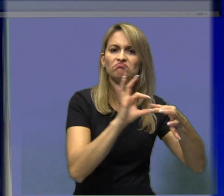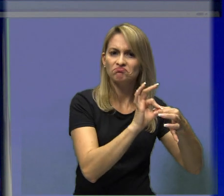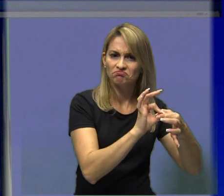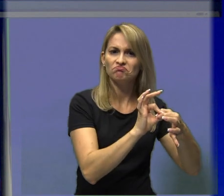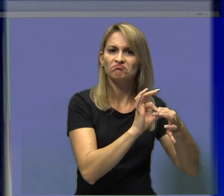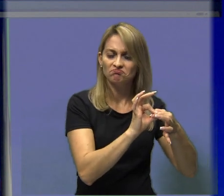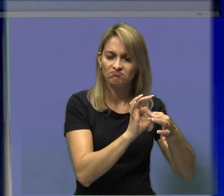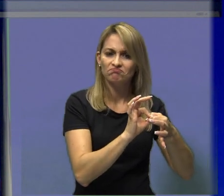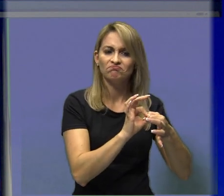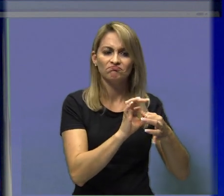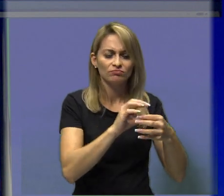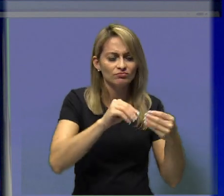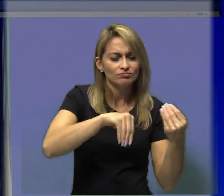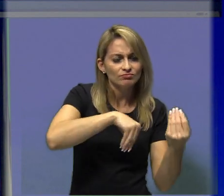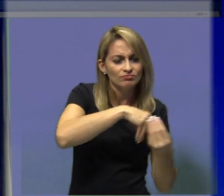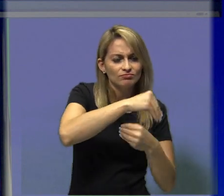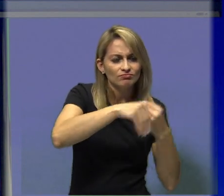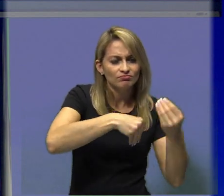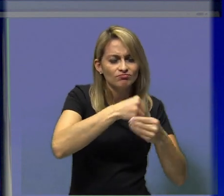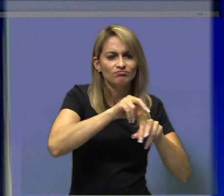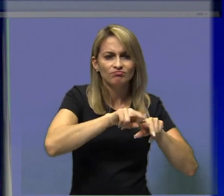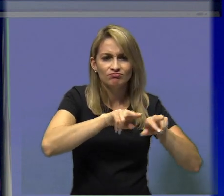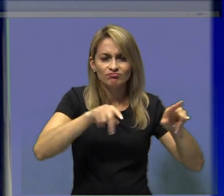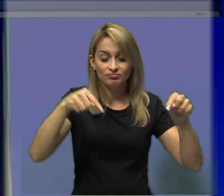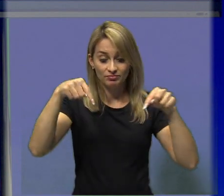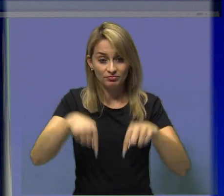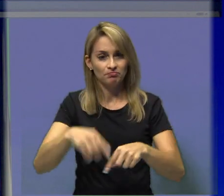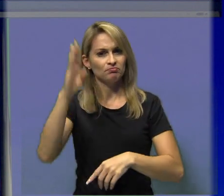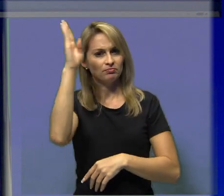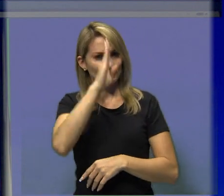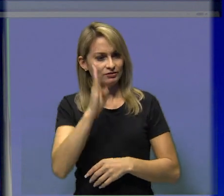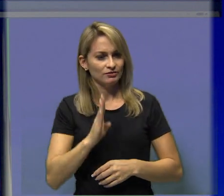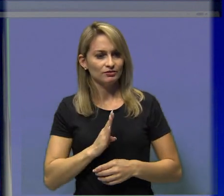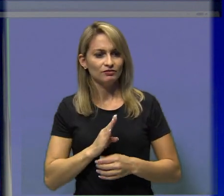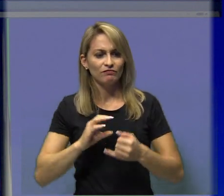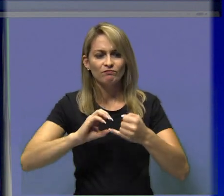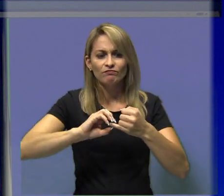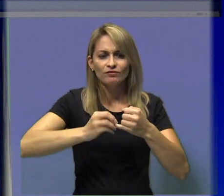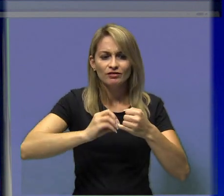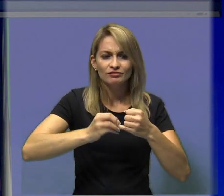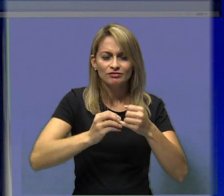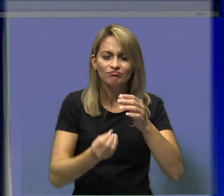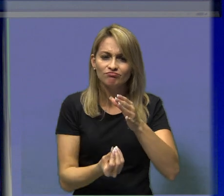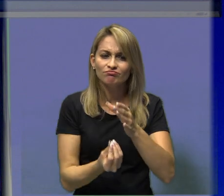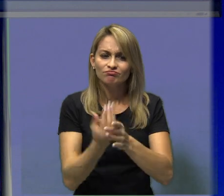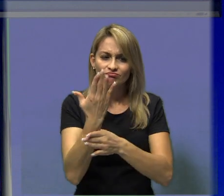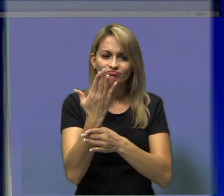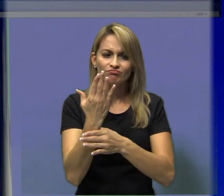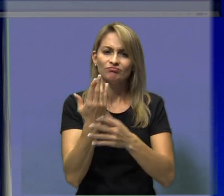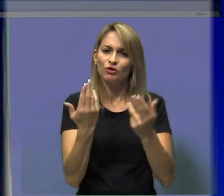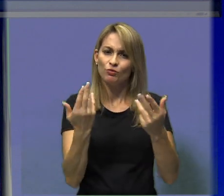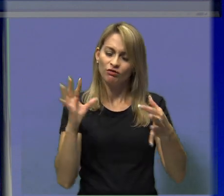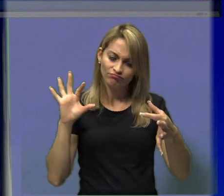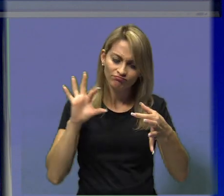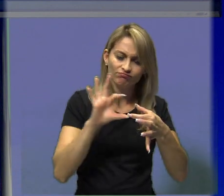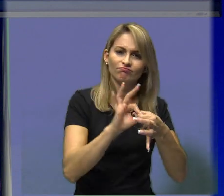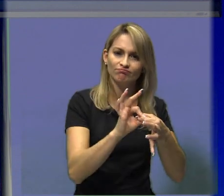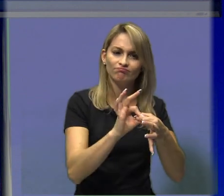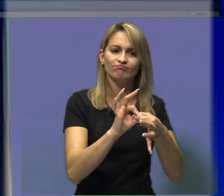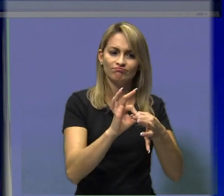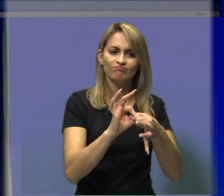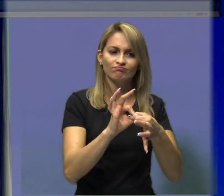desse processo, né? Fruto do Brasil colônia, que leva elementos, principalmente